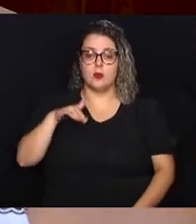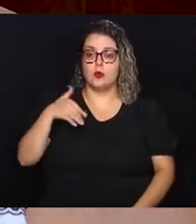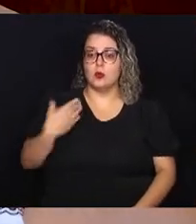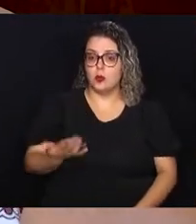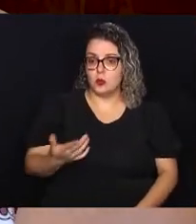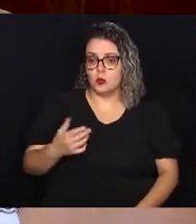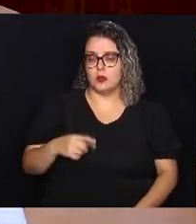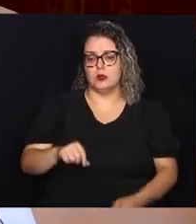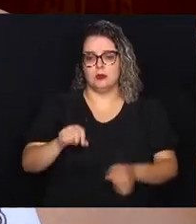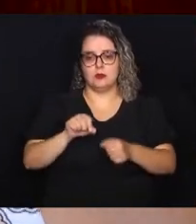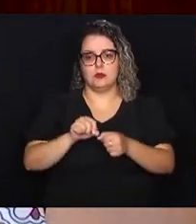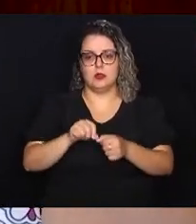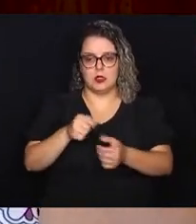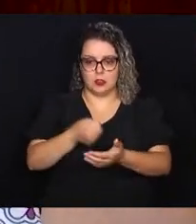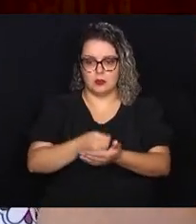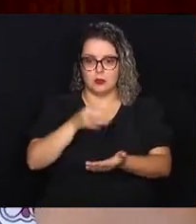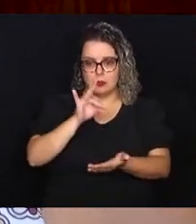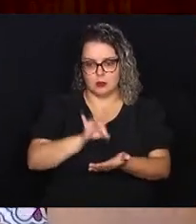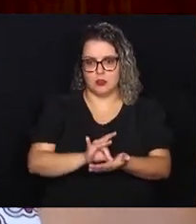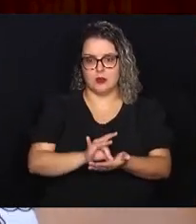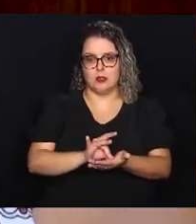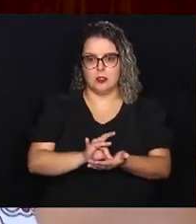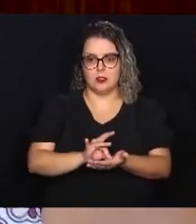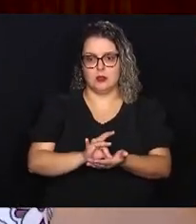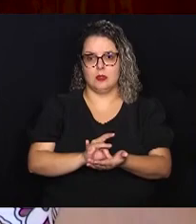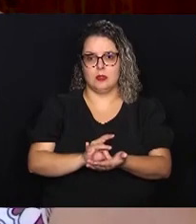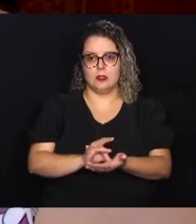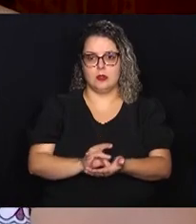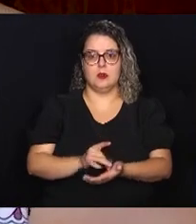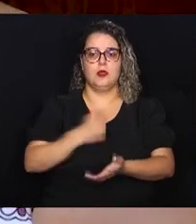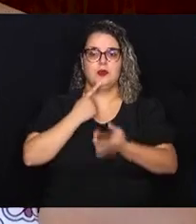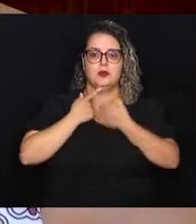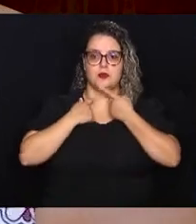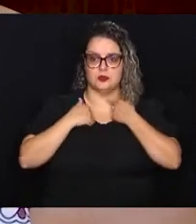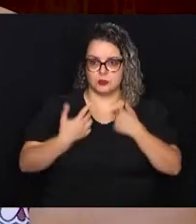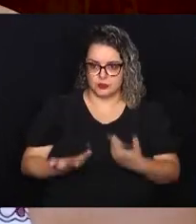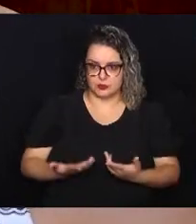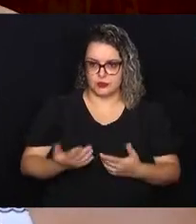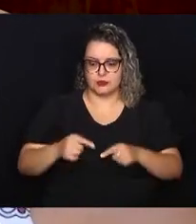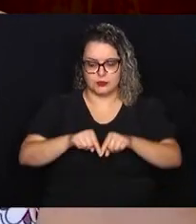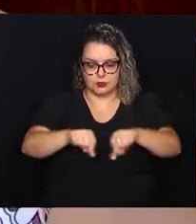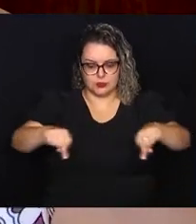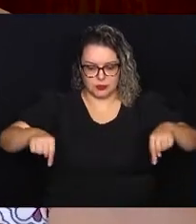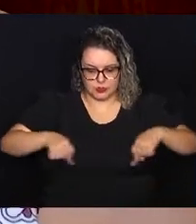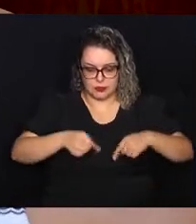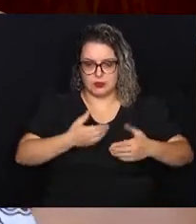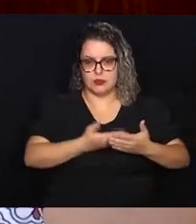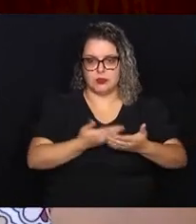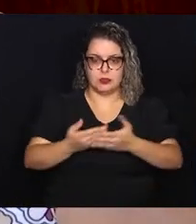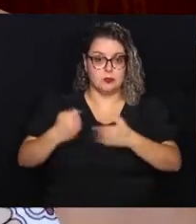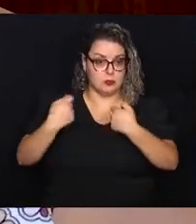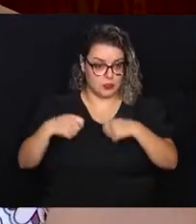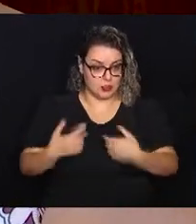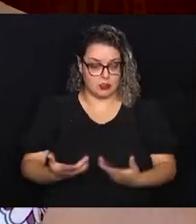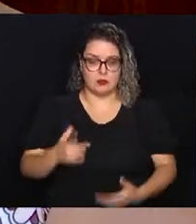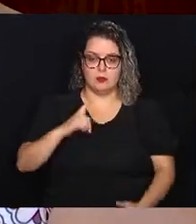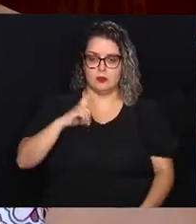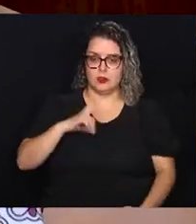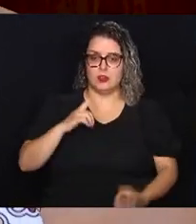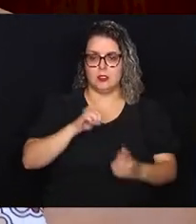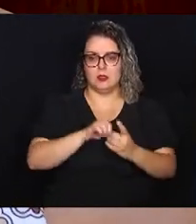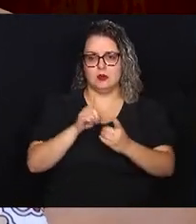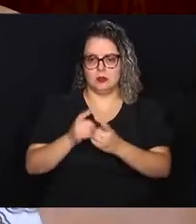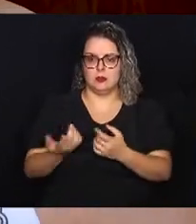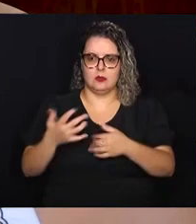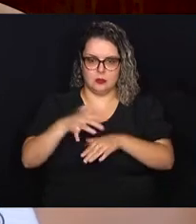quando que a prefeitura vai cumprir de fato, suprir a necessidade dessas salas de aula das nossas escolas para que